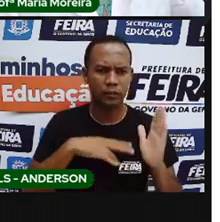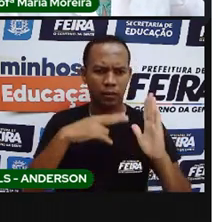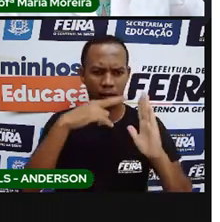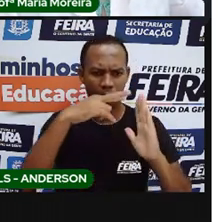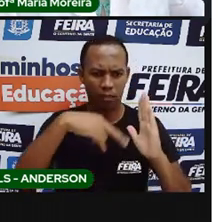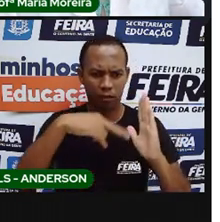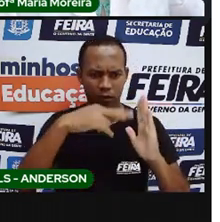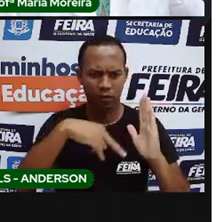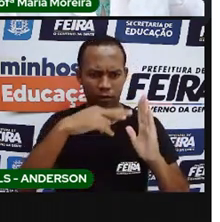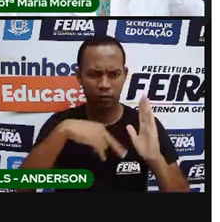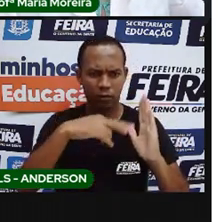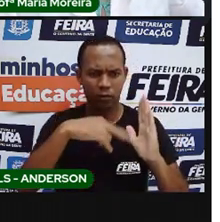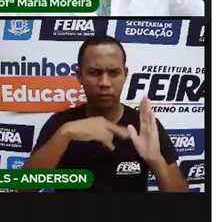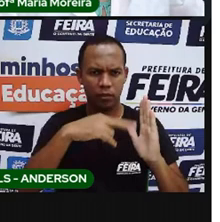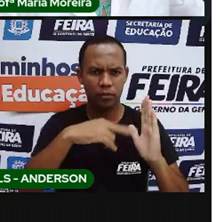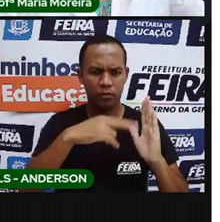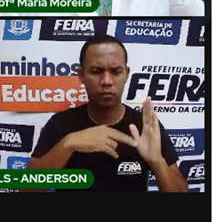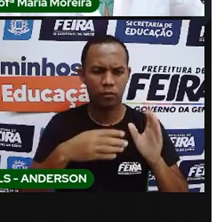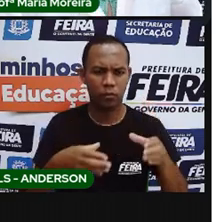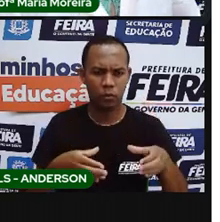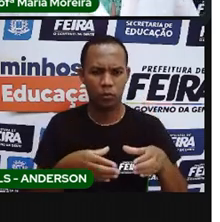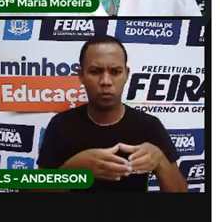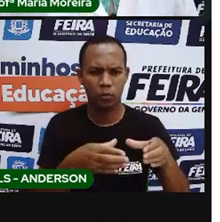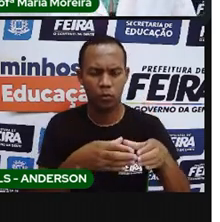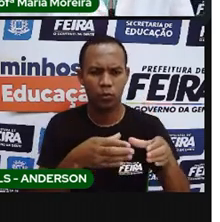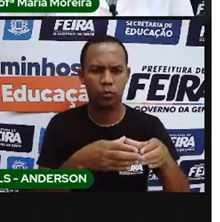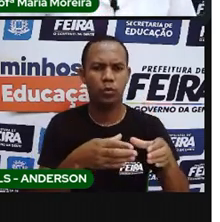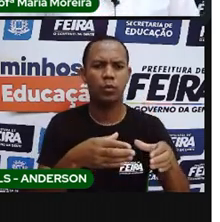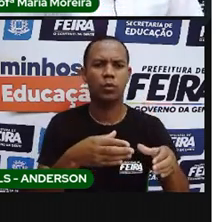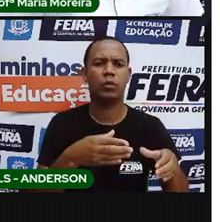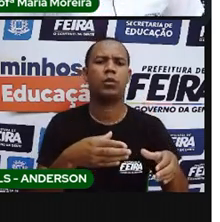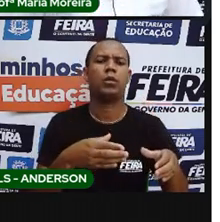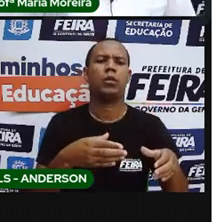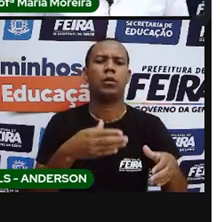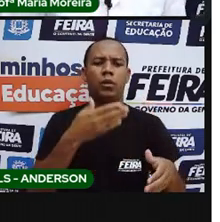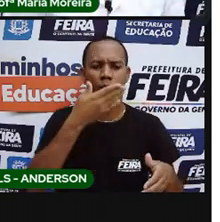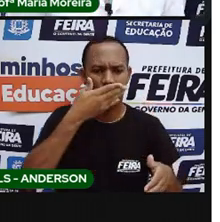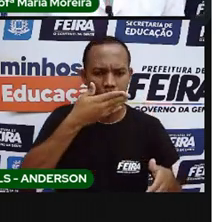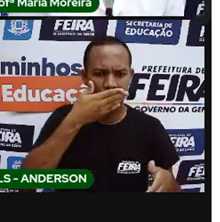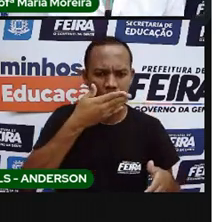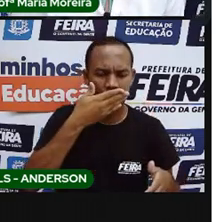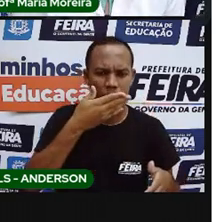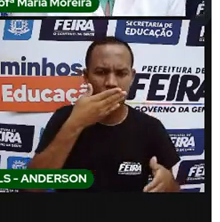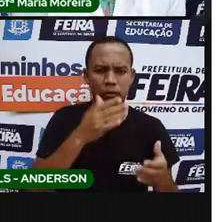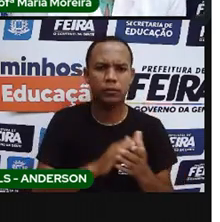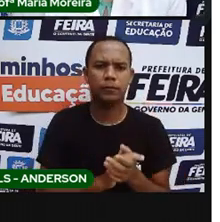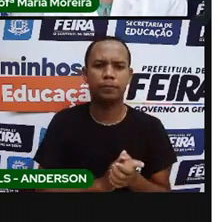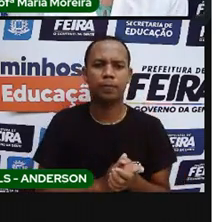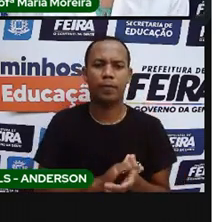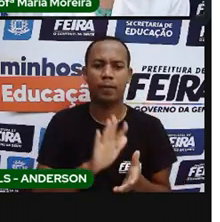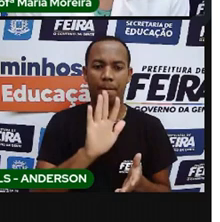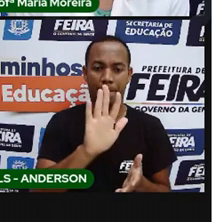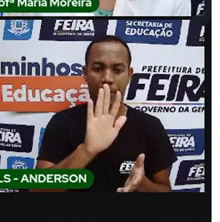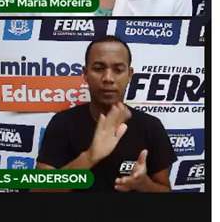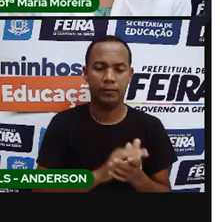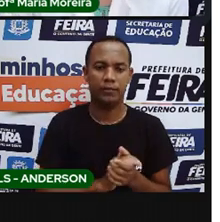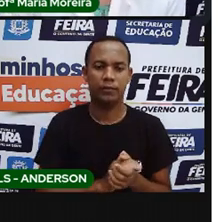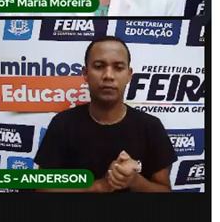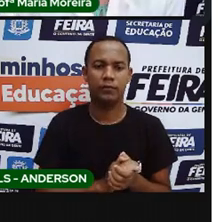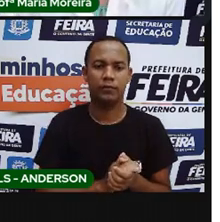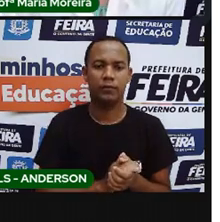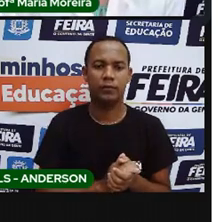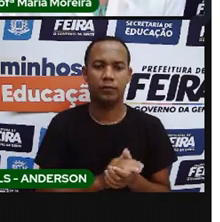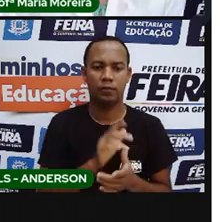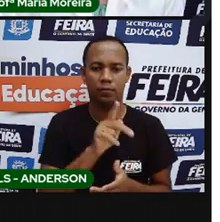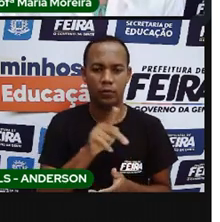Povos indígenas. E aí tem um desenhozinho para ir para vocês a atividade. Bom, mas, como de costume, minha prova é falar com vocês